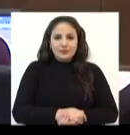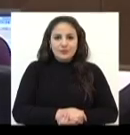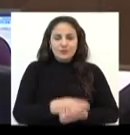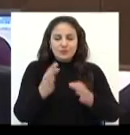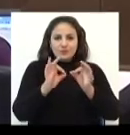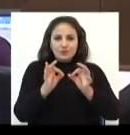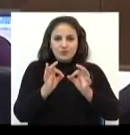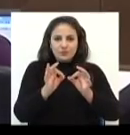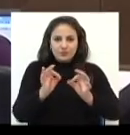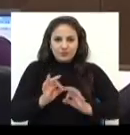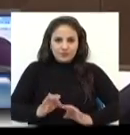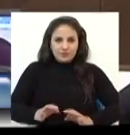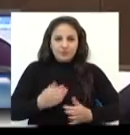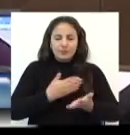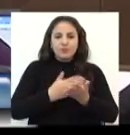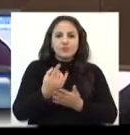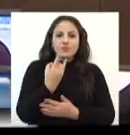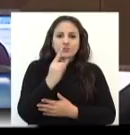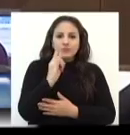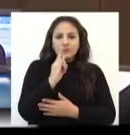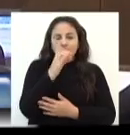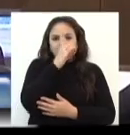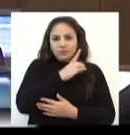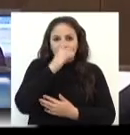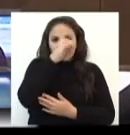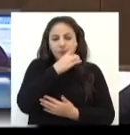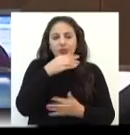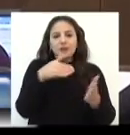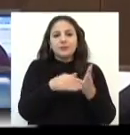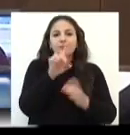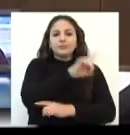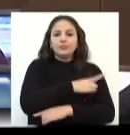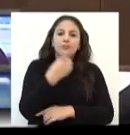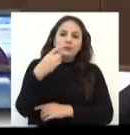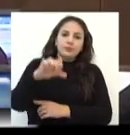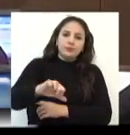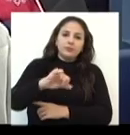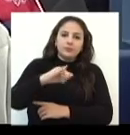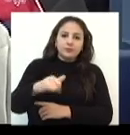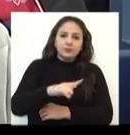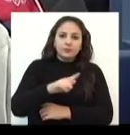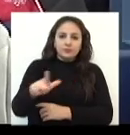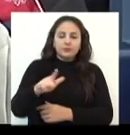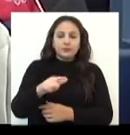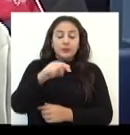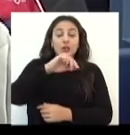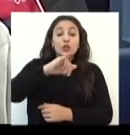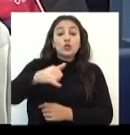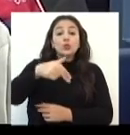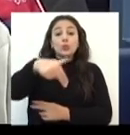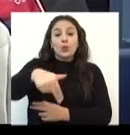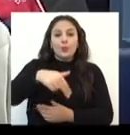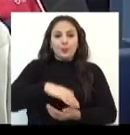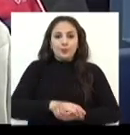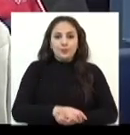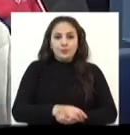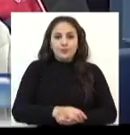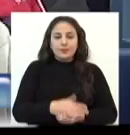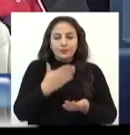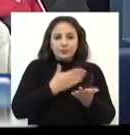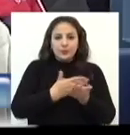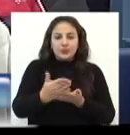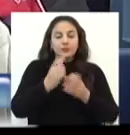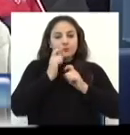programação, que iniciou no último domingo, segue até o dia 19 de junho. A iniciativa alerta para a